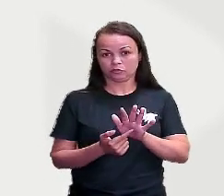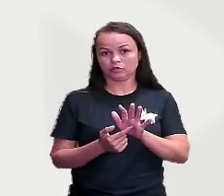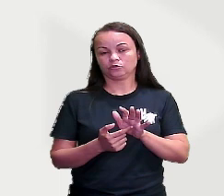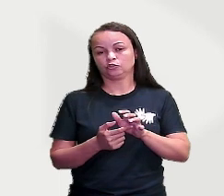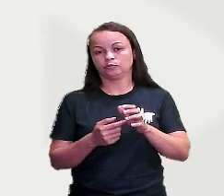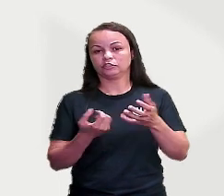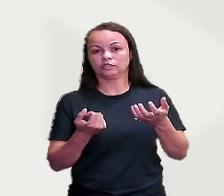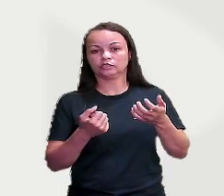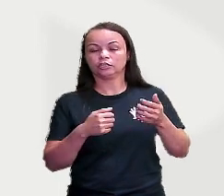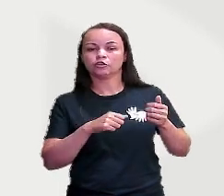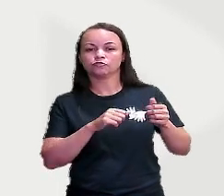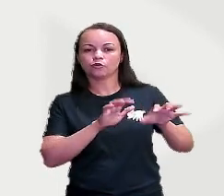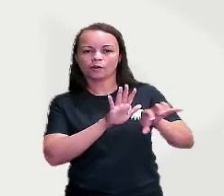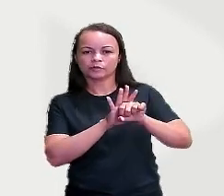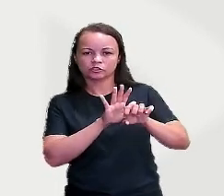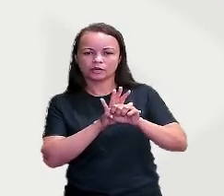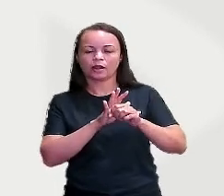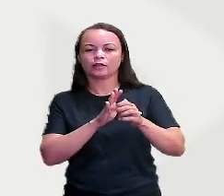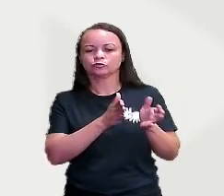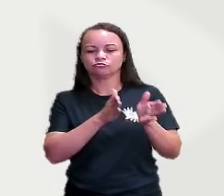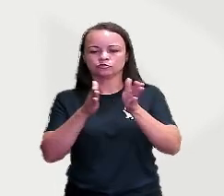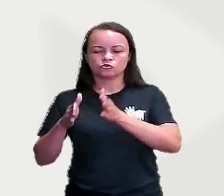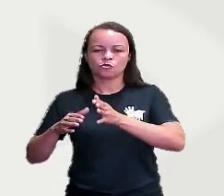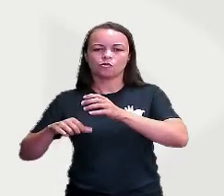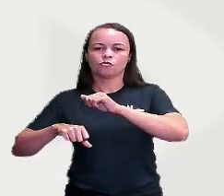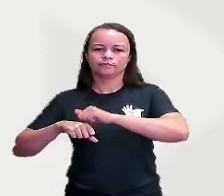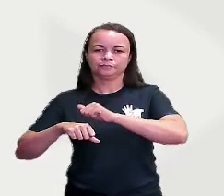abstratos e do outro lado os substantivos concretos.